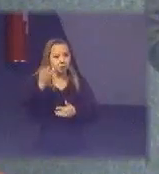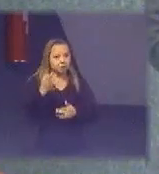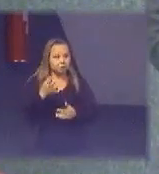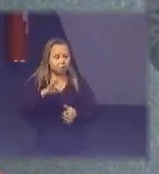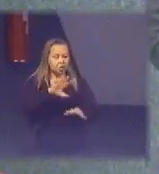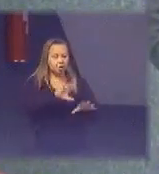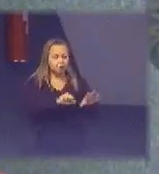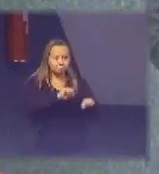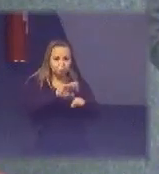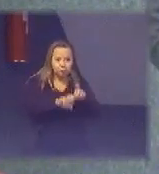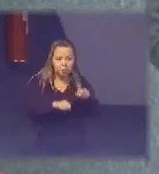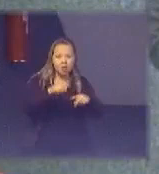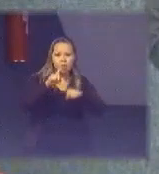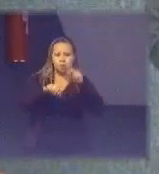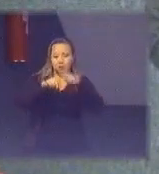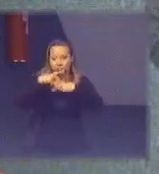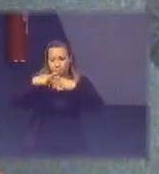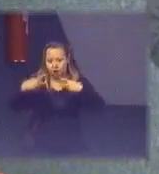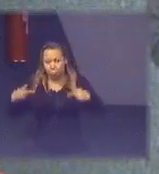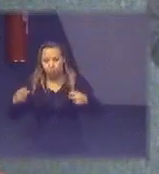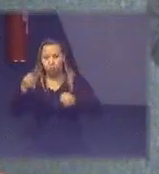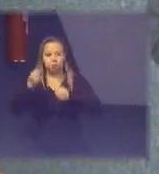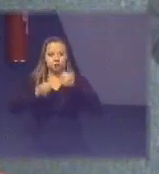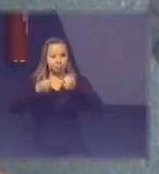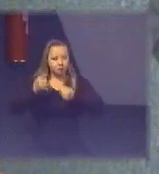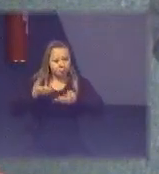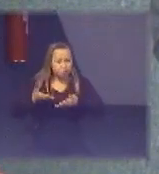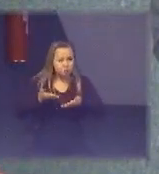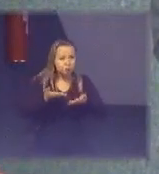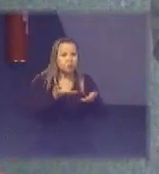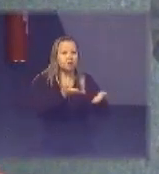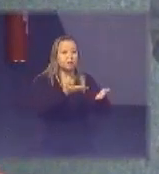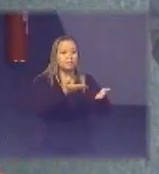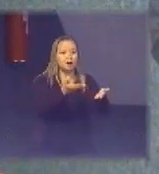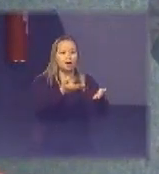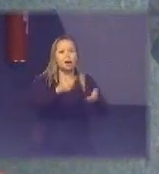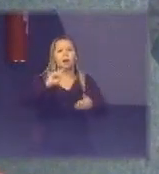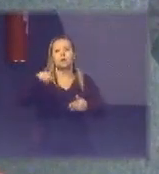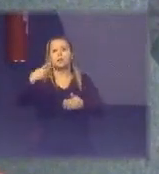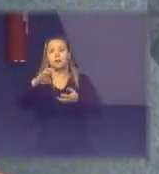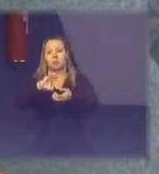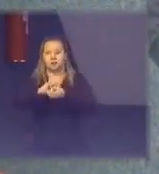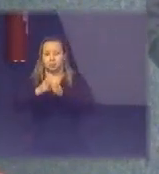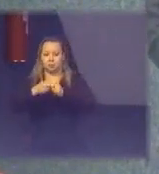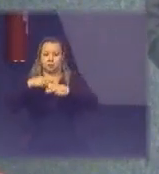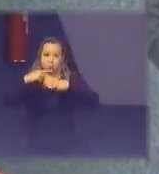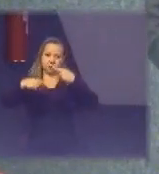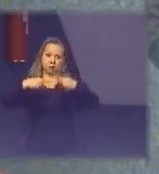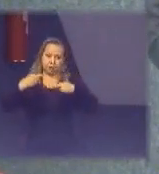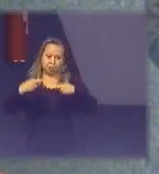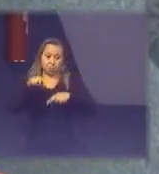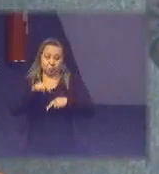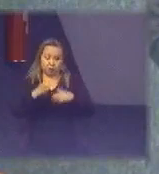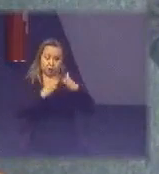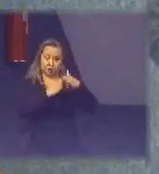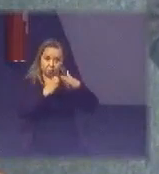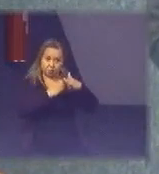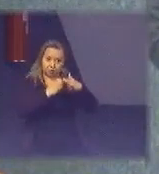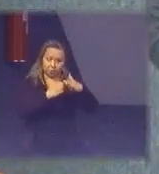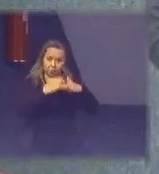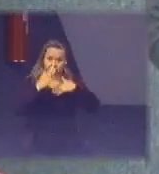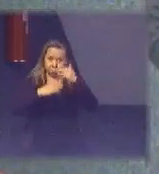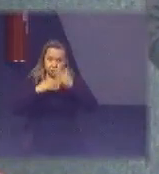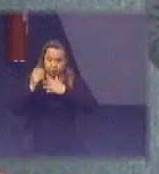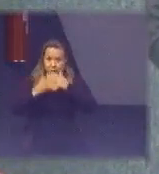do produto o transporte a desmontagem e depois uma reciclagem esses operadores possuem uma cadeia de